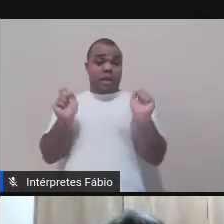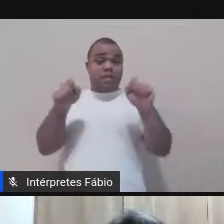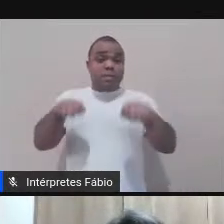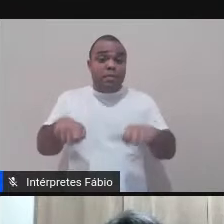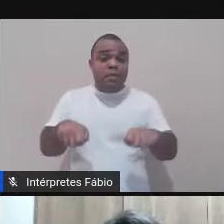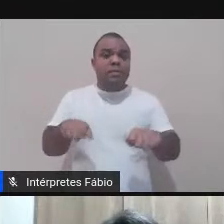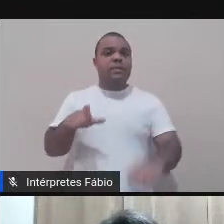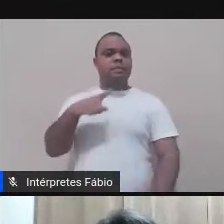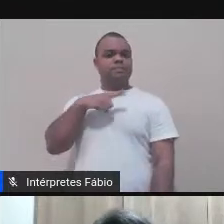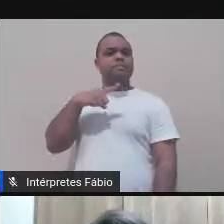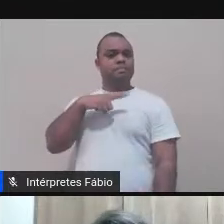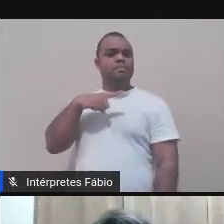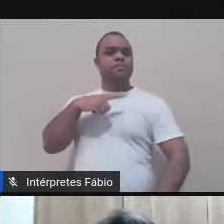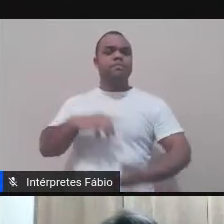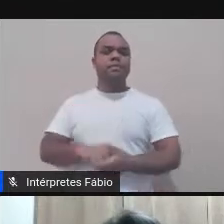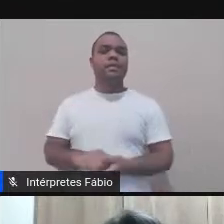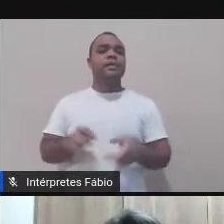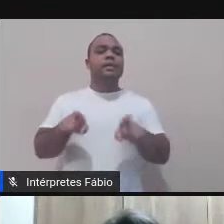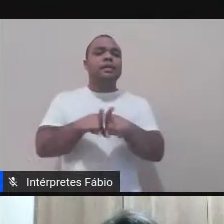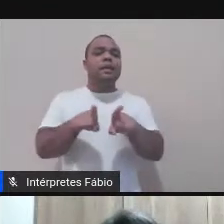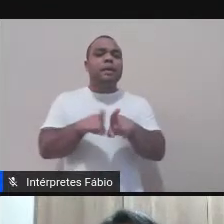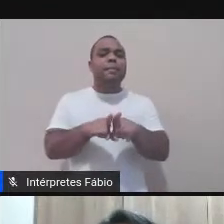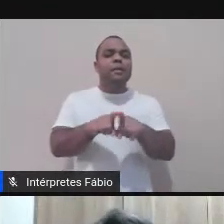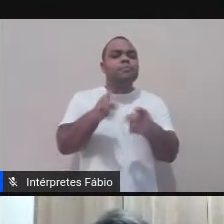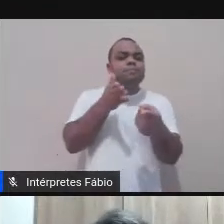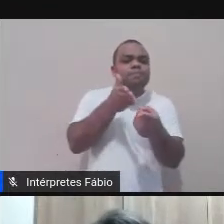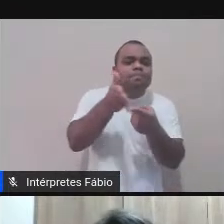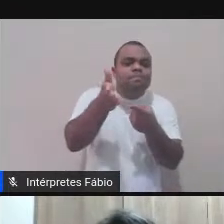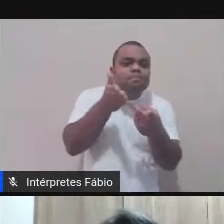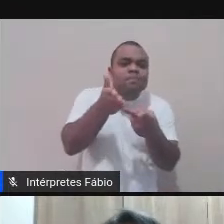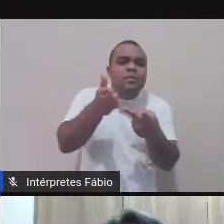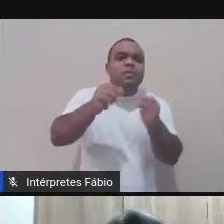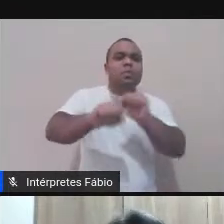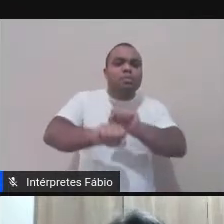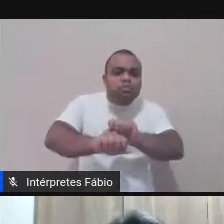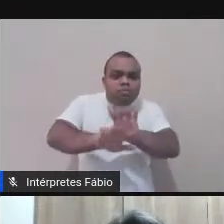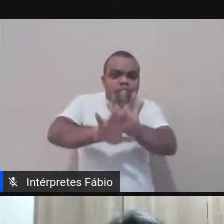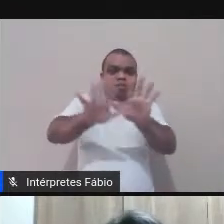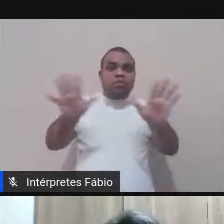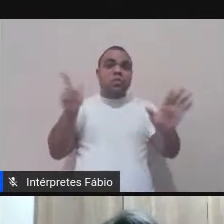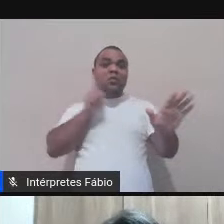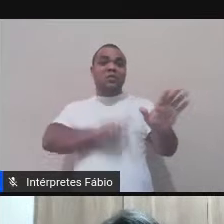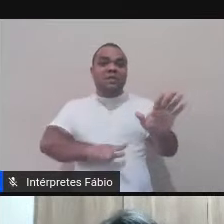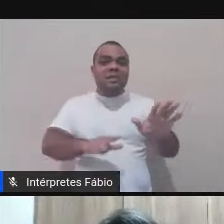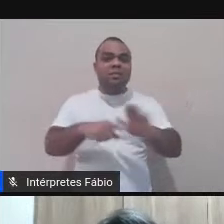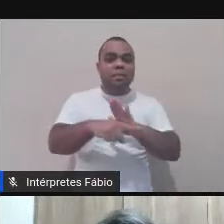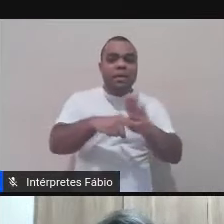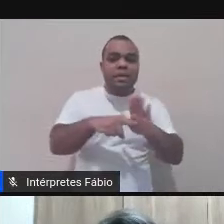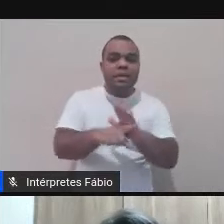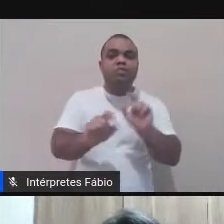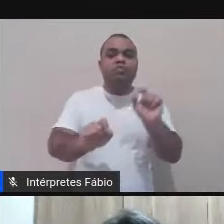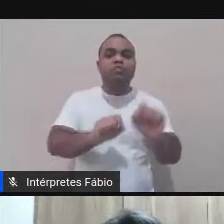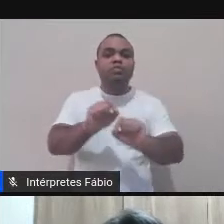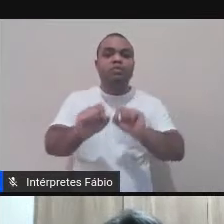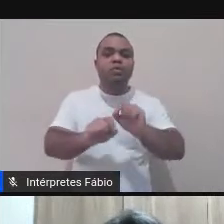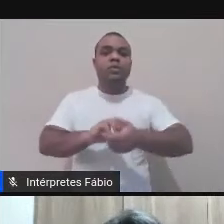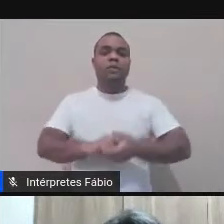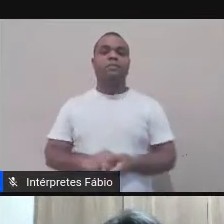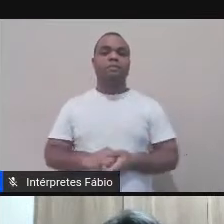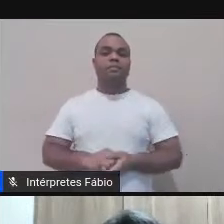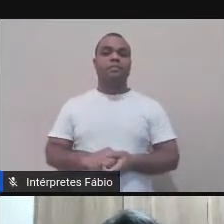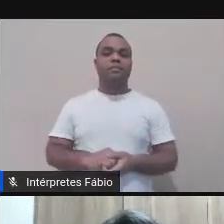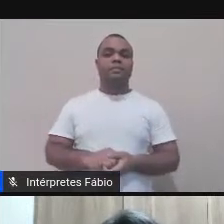e pensando na abrangência da linha de pesquisa denominada Estudos da Intermediabilidade, que foi o cerne da pesquisa